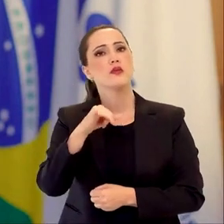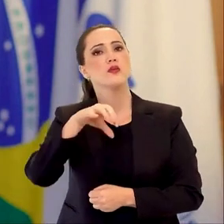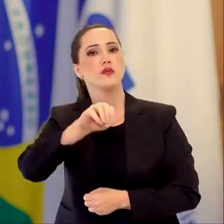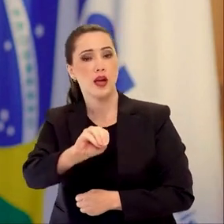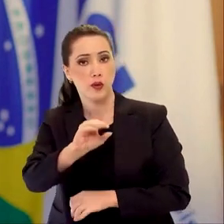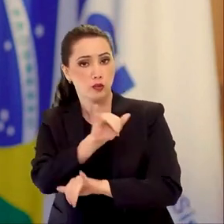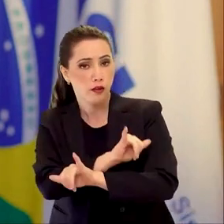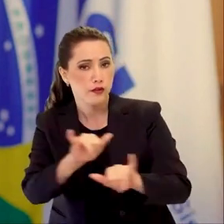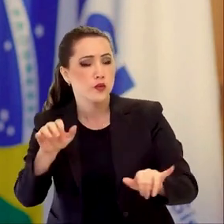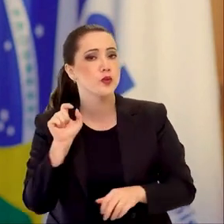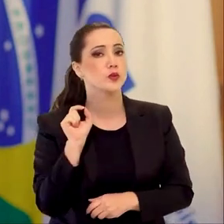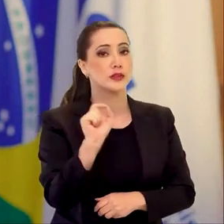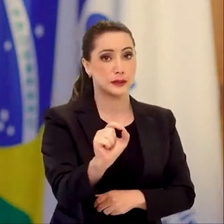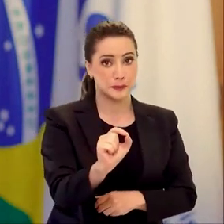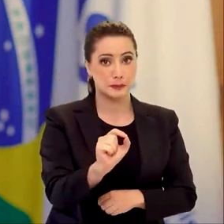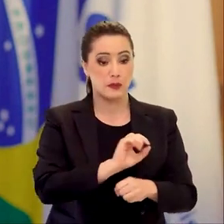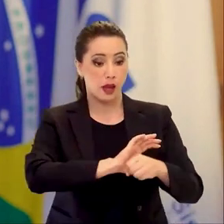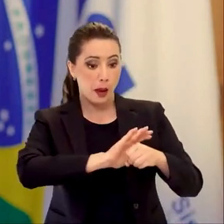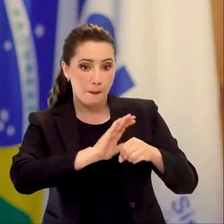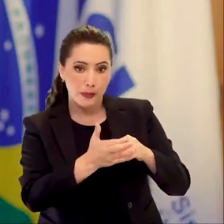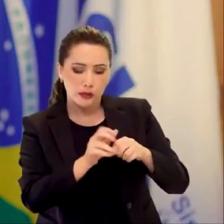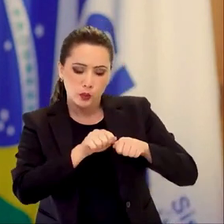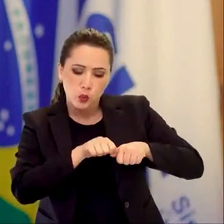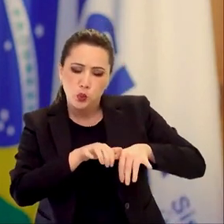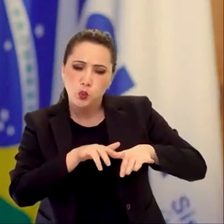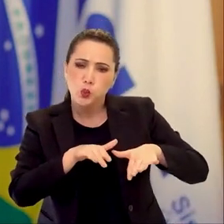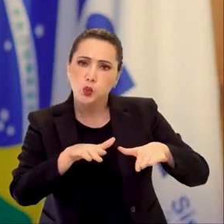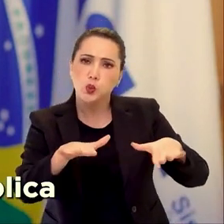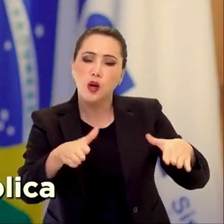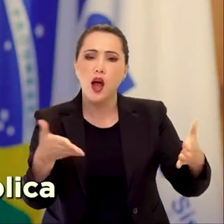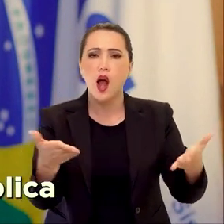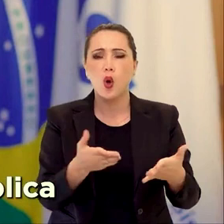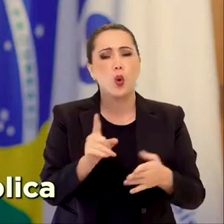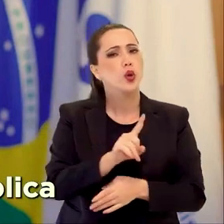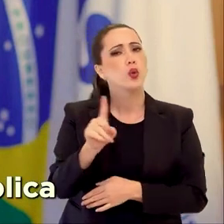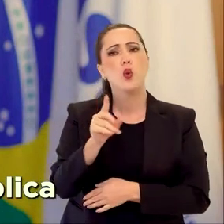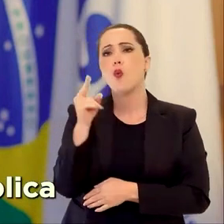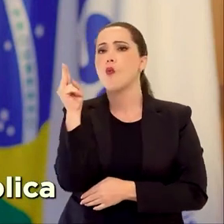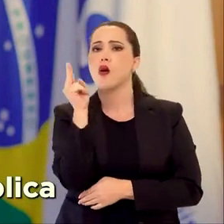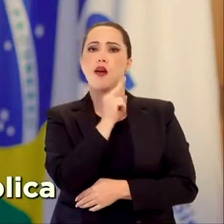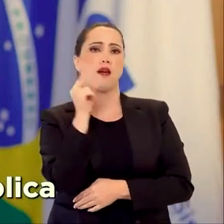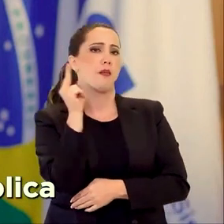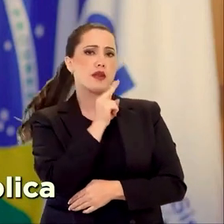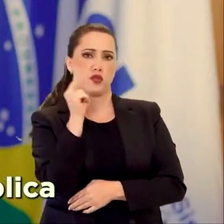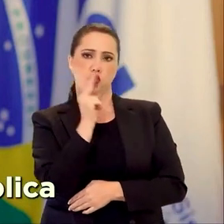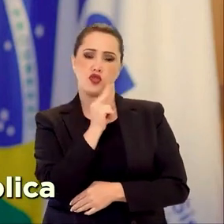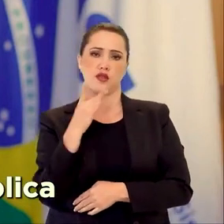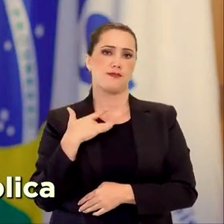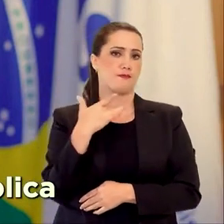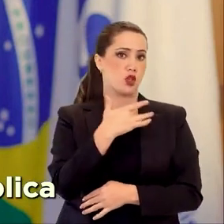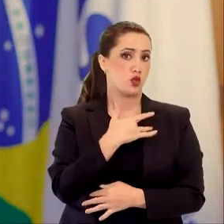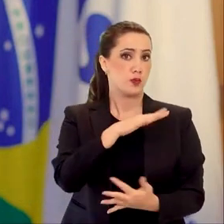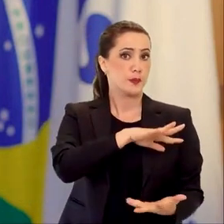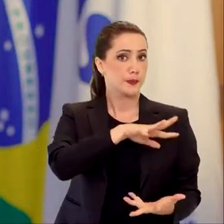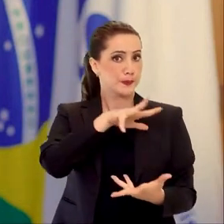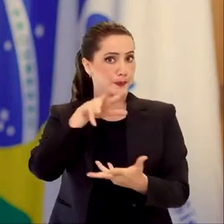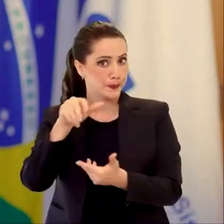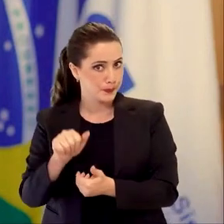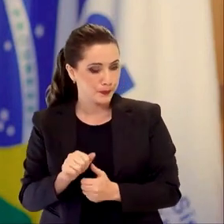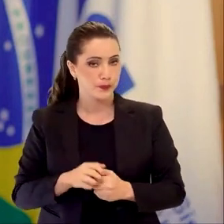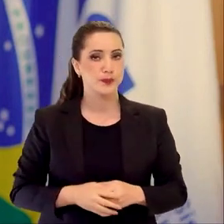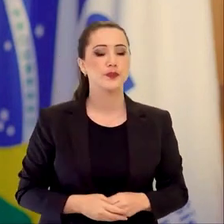dia 5 de maio que a pandemia de Covid-19 não é mais uma emergência de saúde pública de